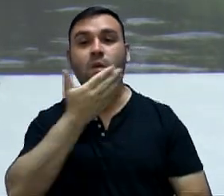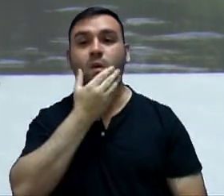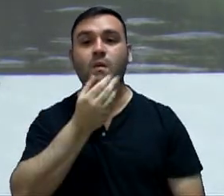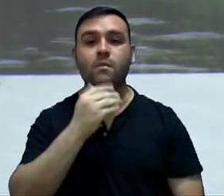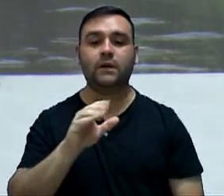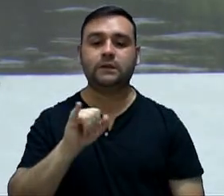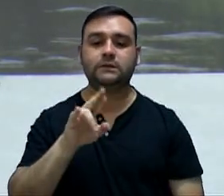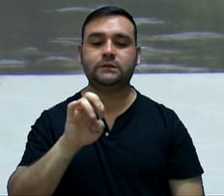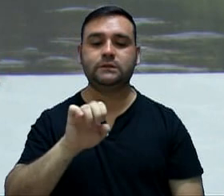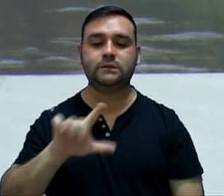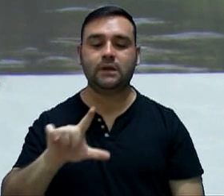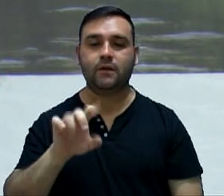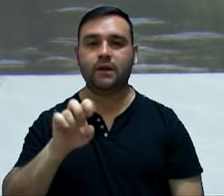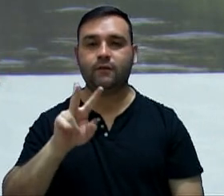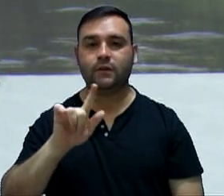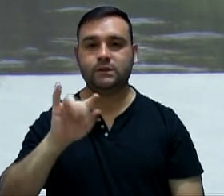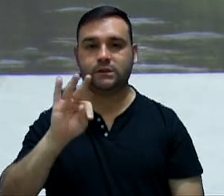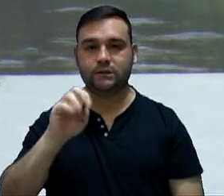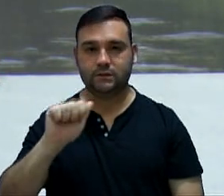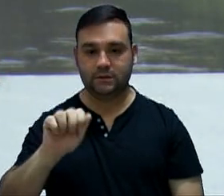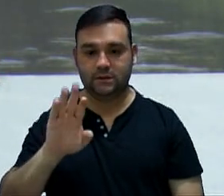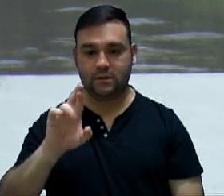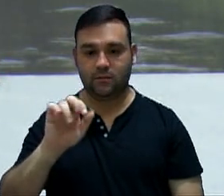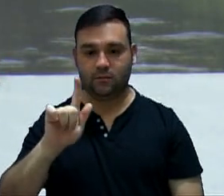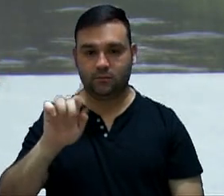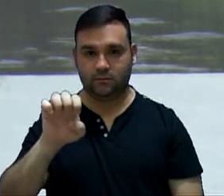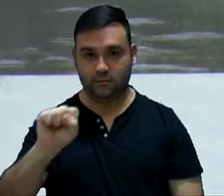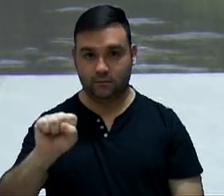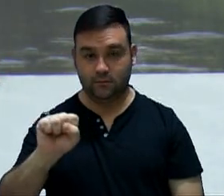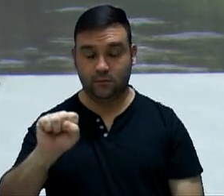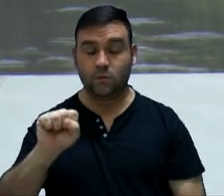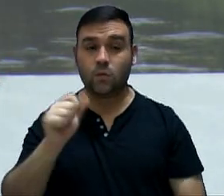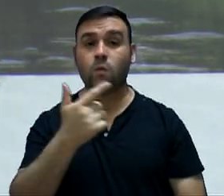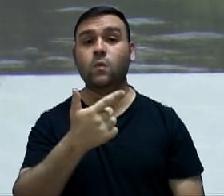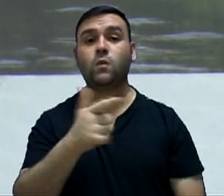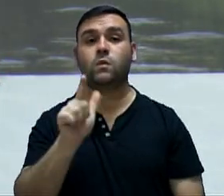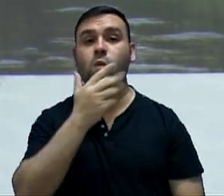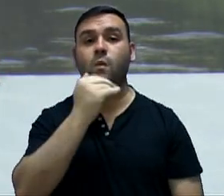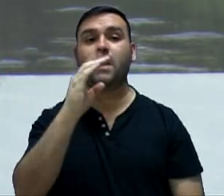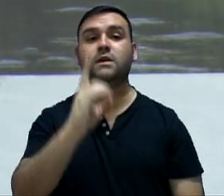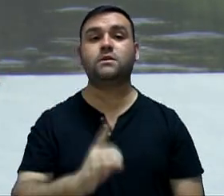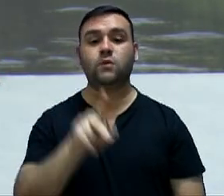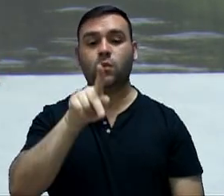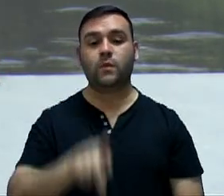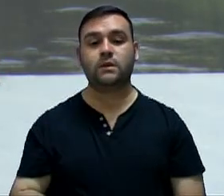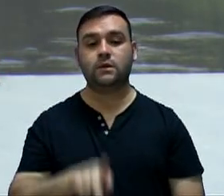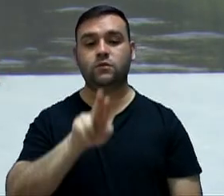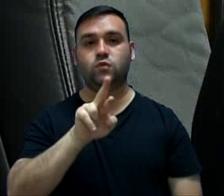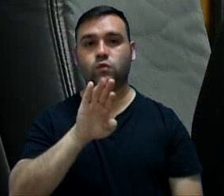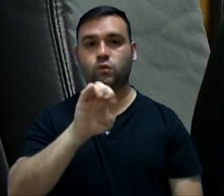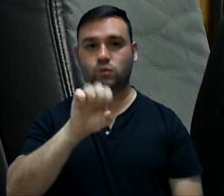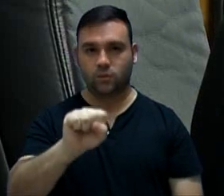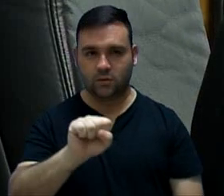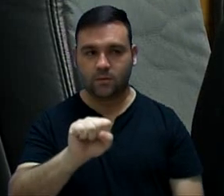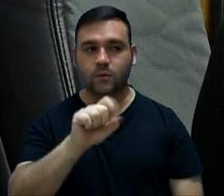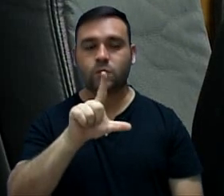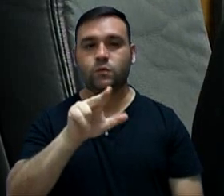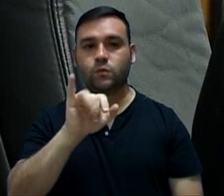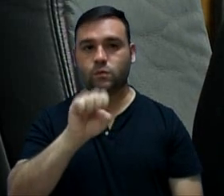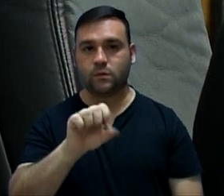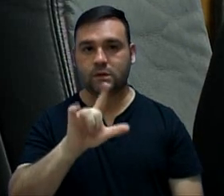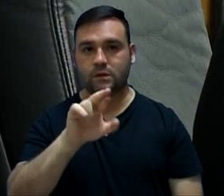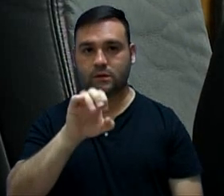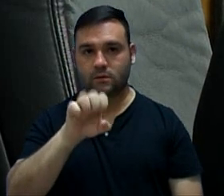senhor Israel Evangelista Borges de Oliveira, o nosso diretor-presidente da URBIS, Luiz Carlos Siqueira